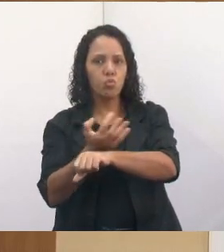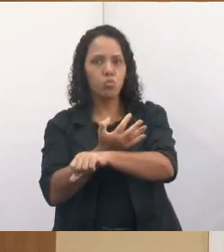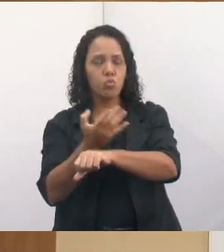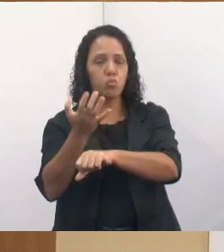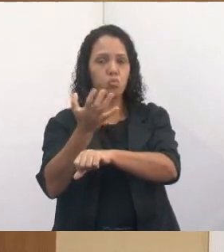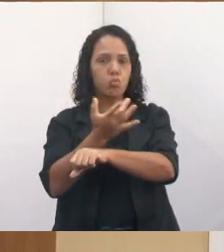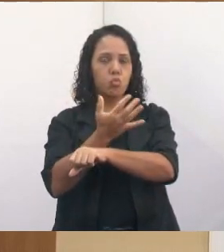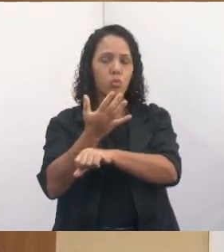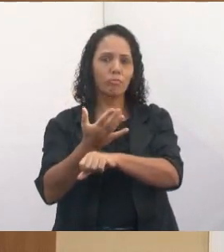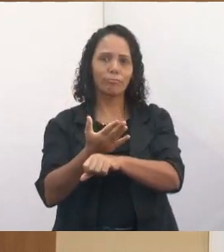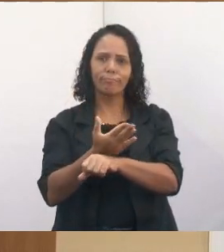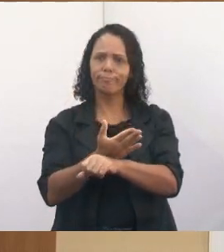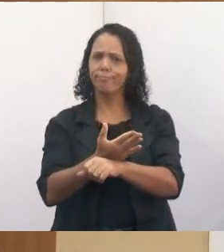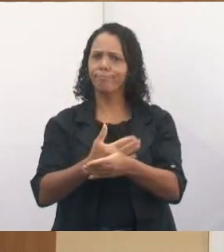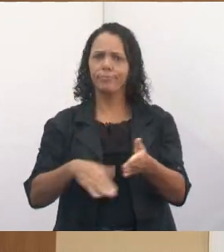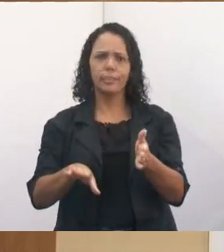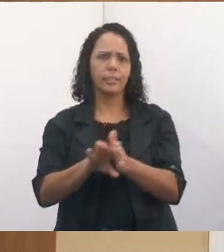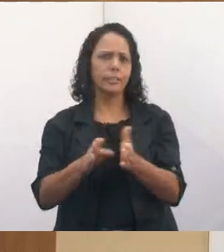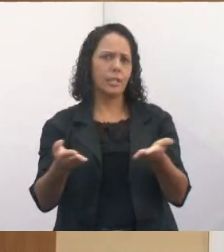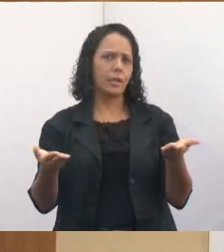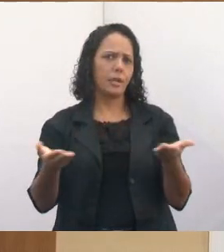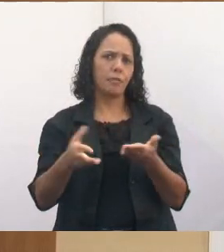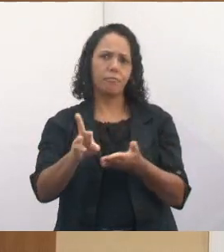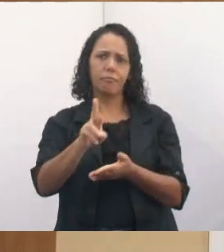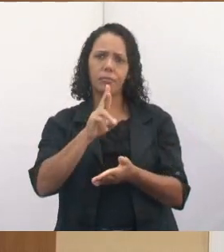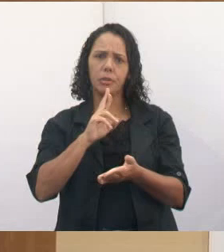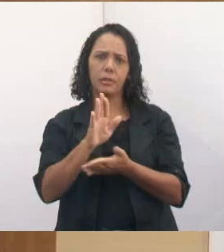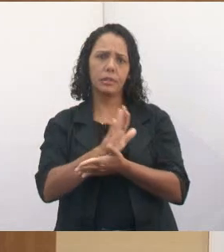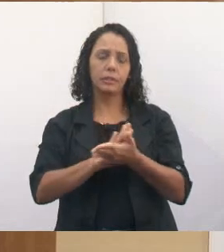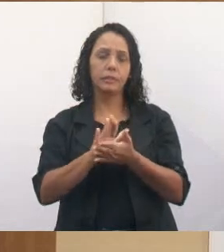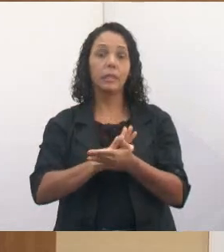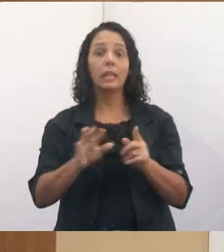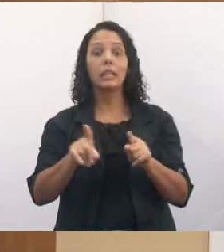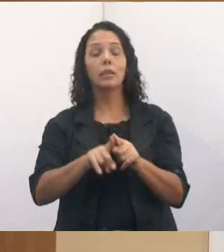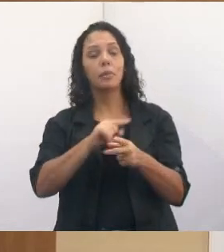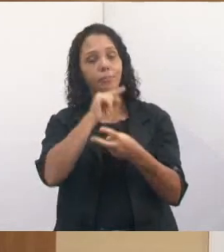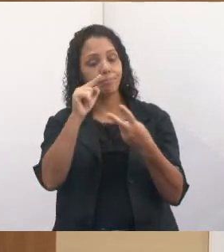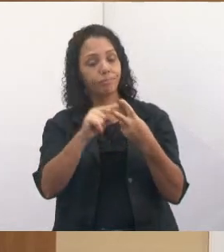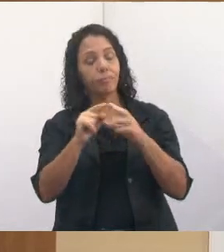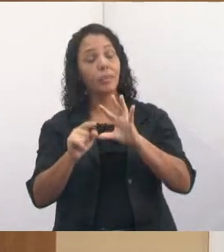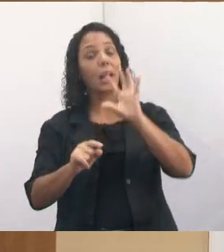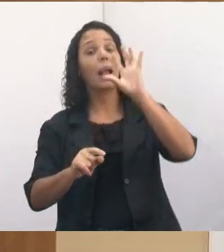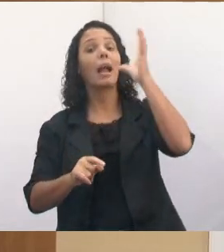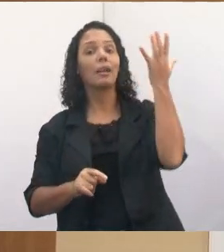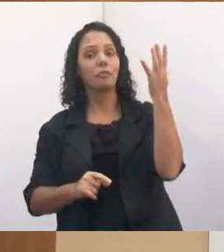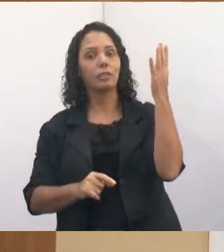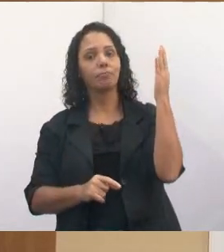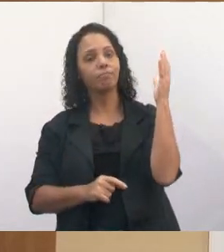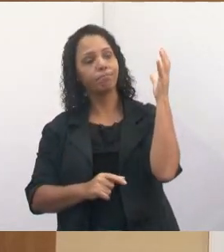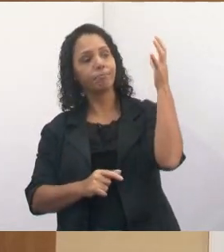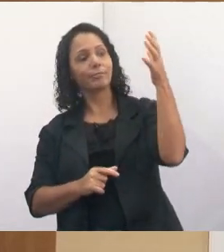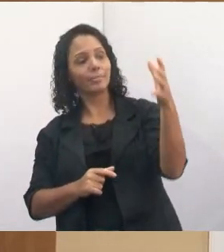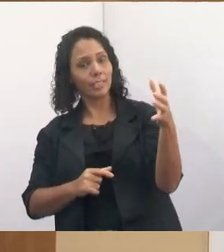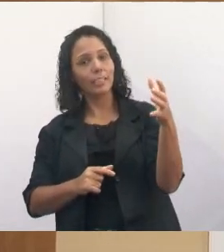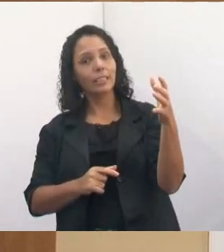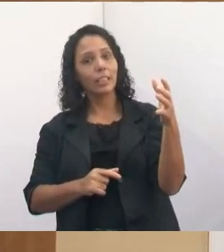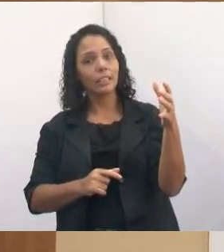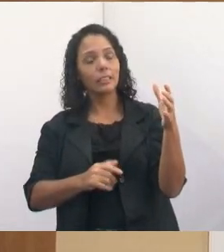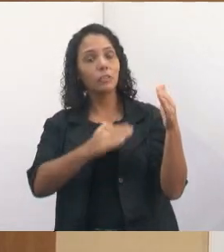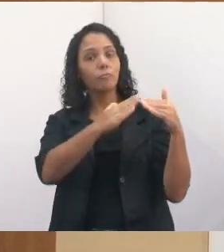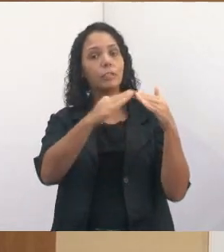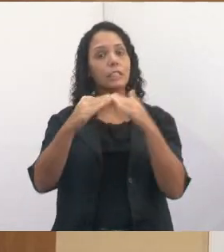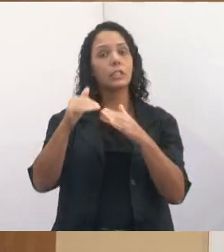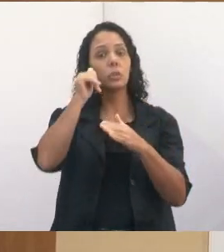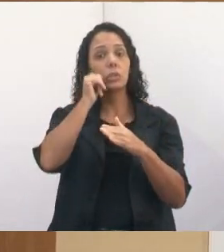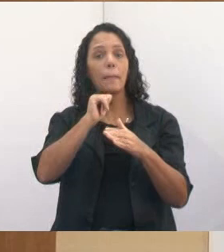de pessoas. E até agora nada. Uma árvore que está caindo ali na Avenida Francisco Grespam, que é vizinho da minha mãe,